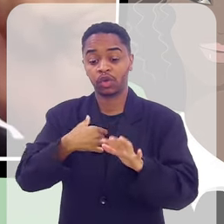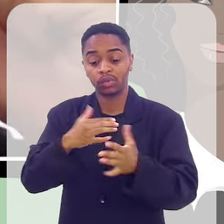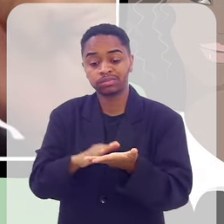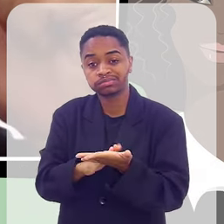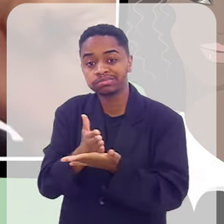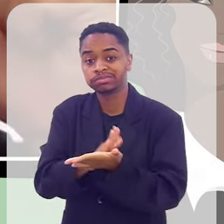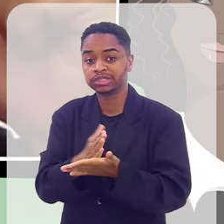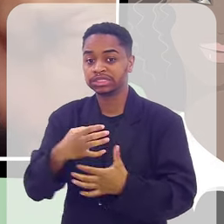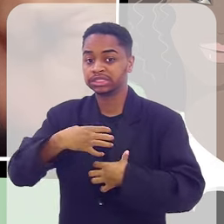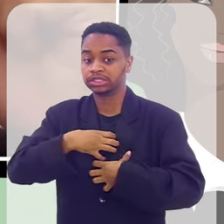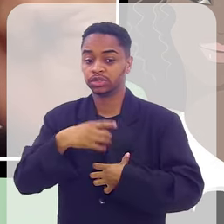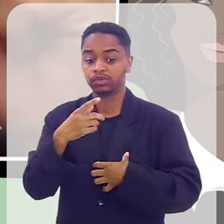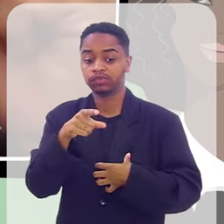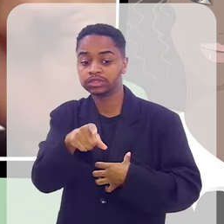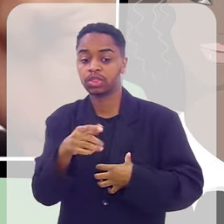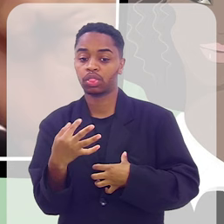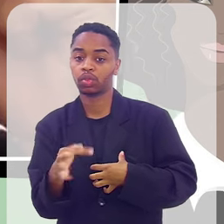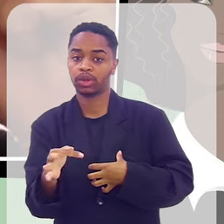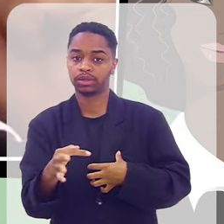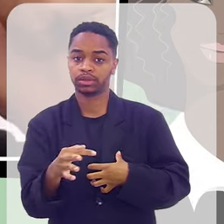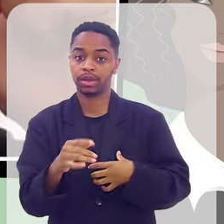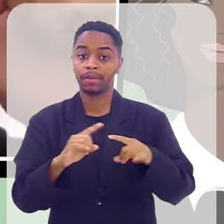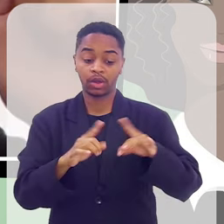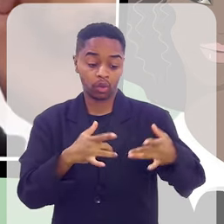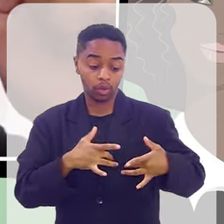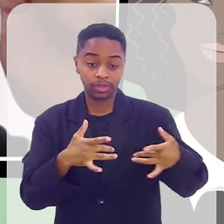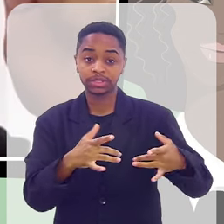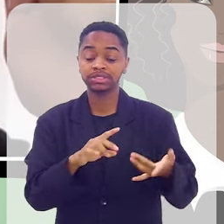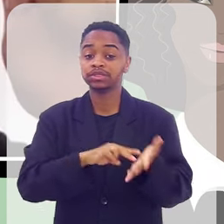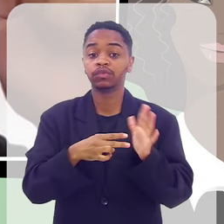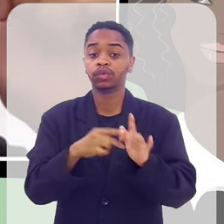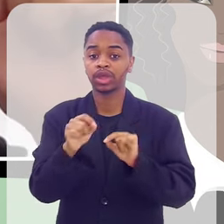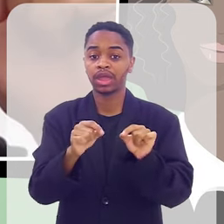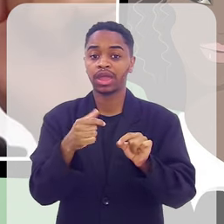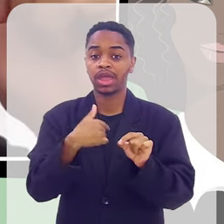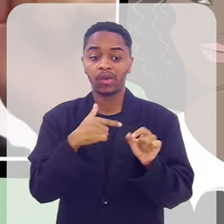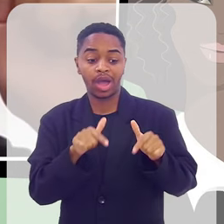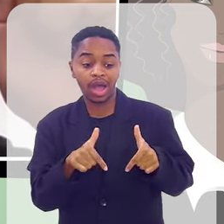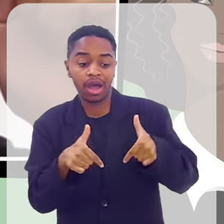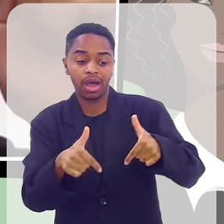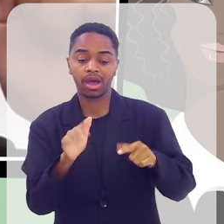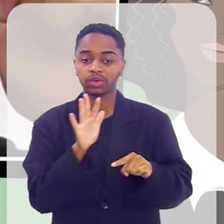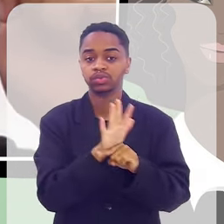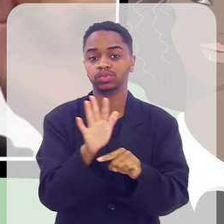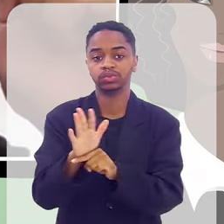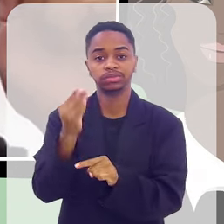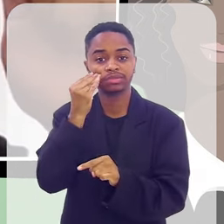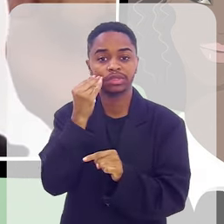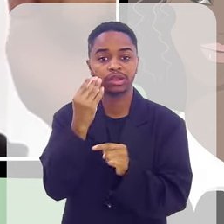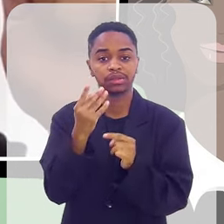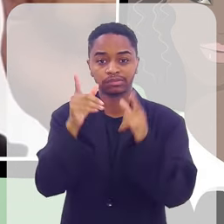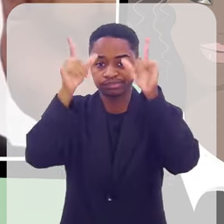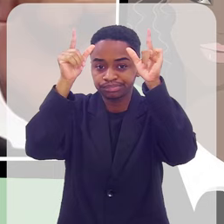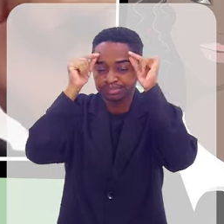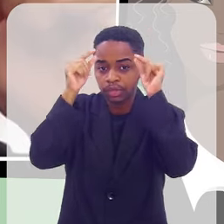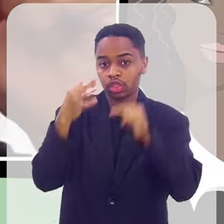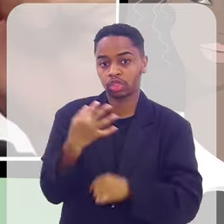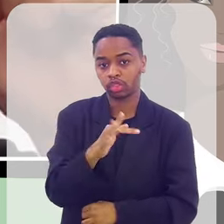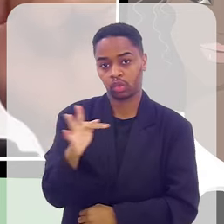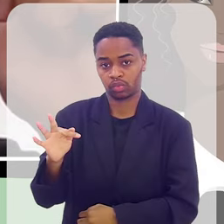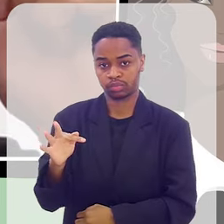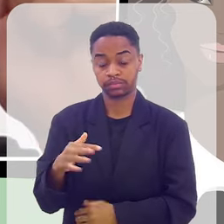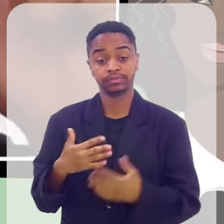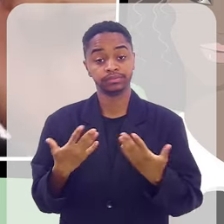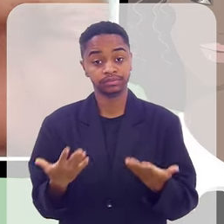compaixão é eu faço pela sua dor para curar o meu incômodo e para aliviar a sua dor.